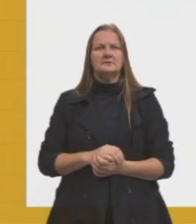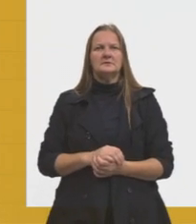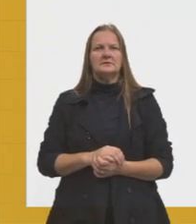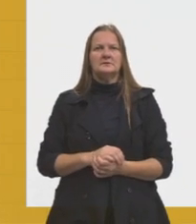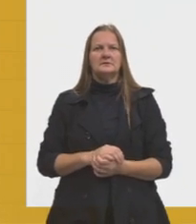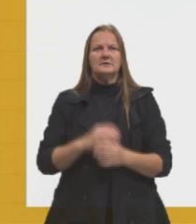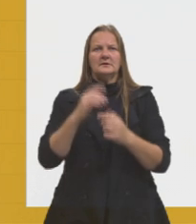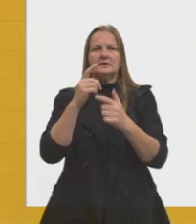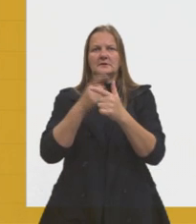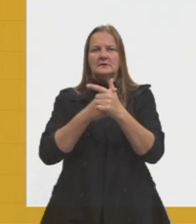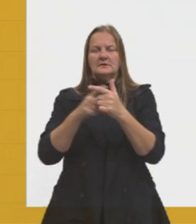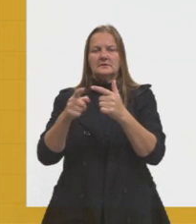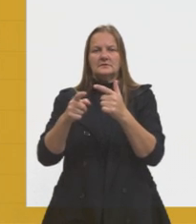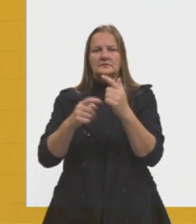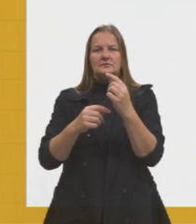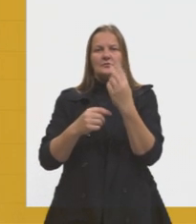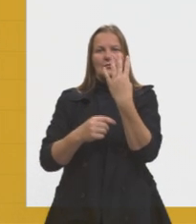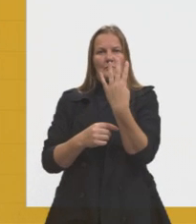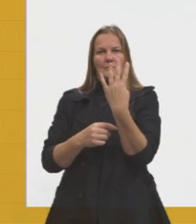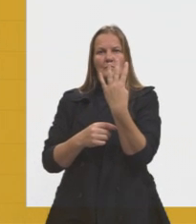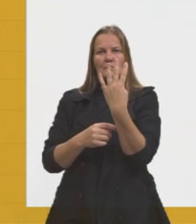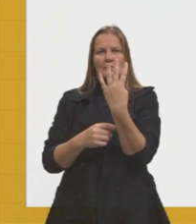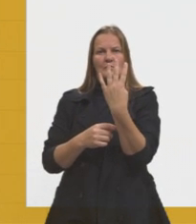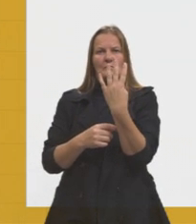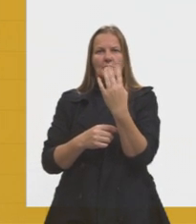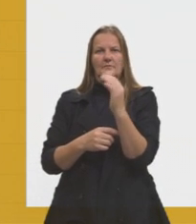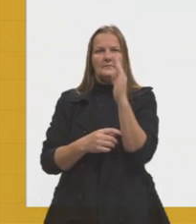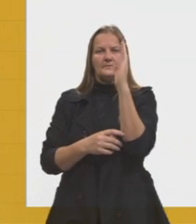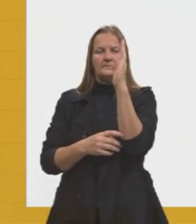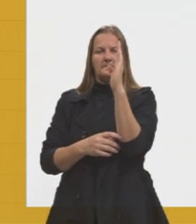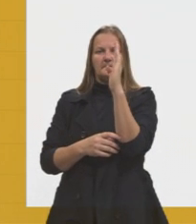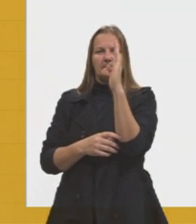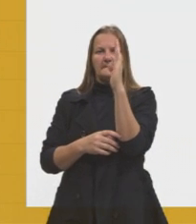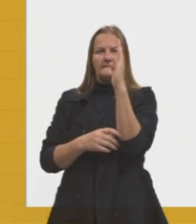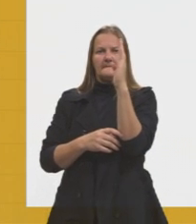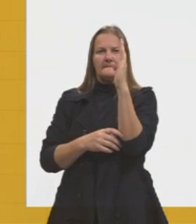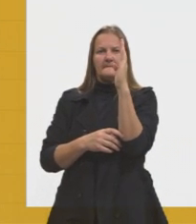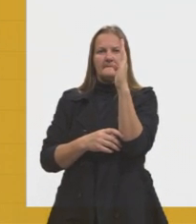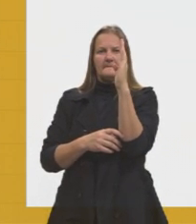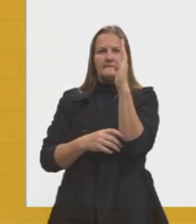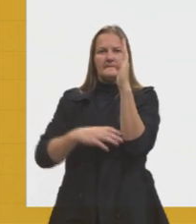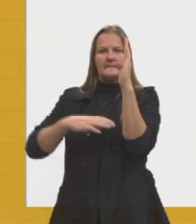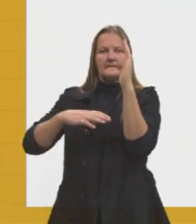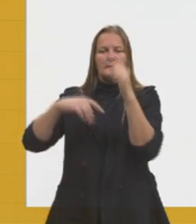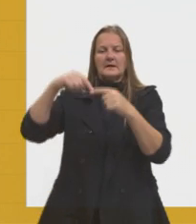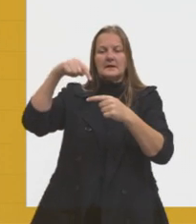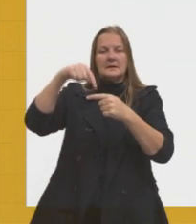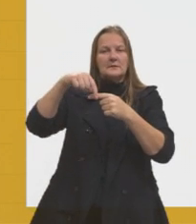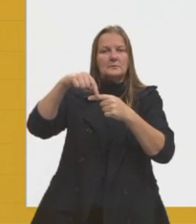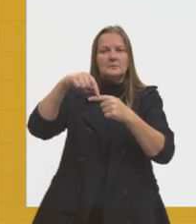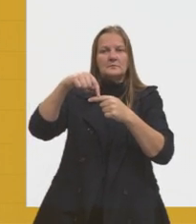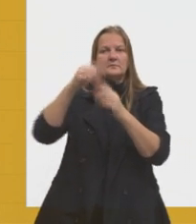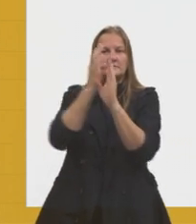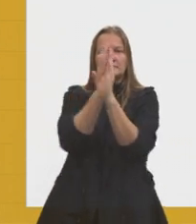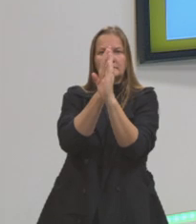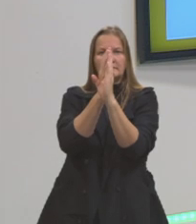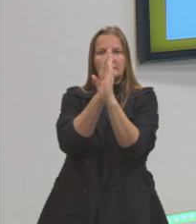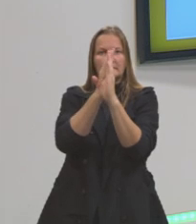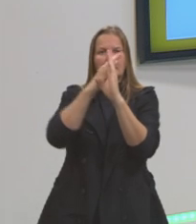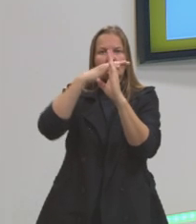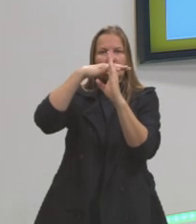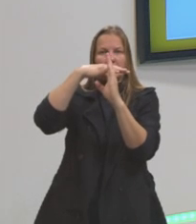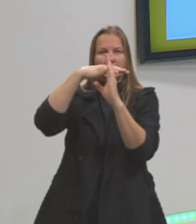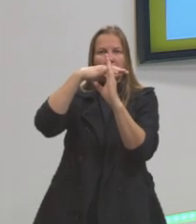E ele é dividido em quatro quadrantes. Por quê? São duas retas perpendiculares entre si que dividem, então, uma região em